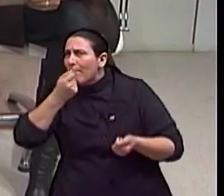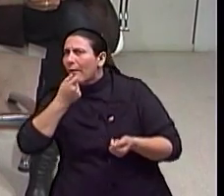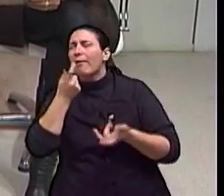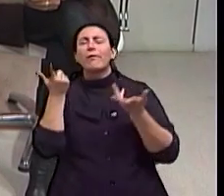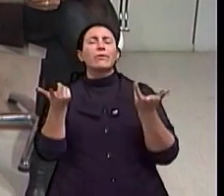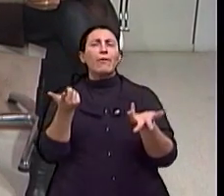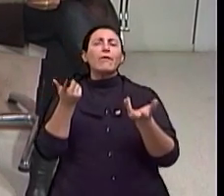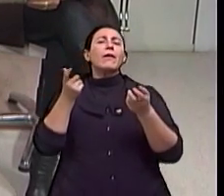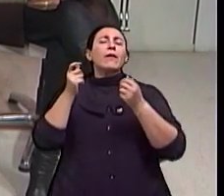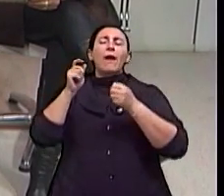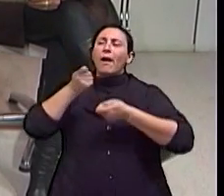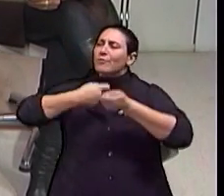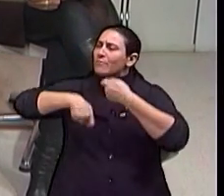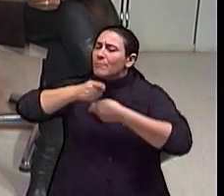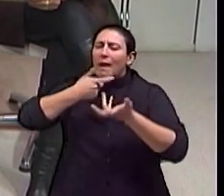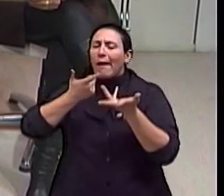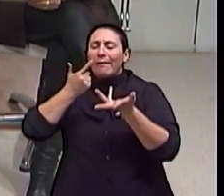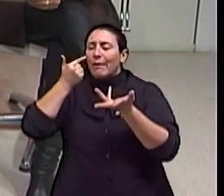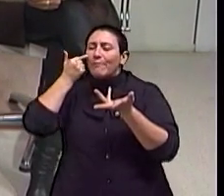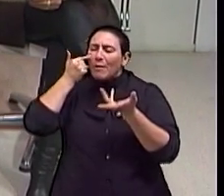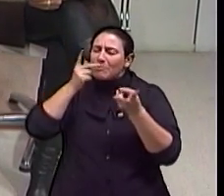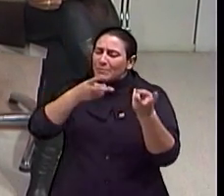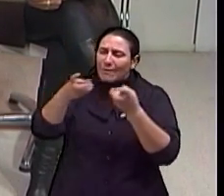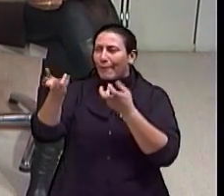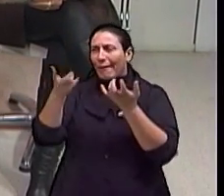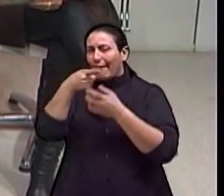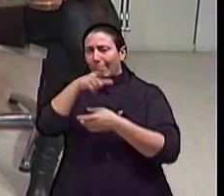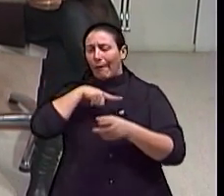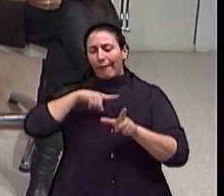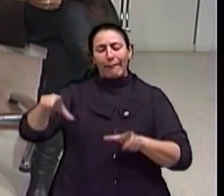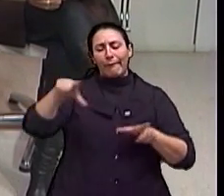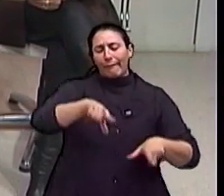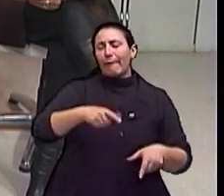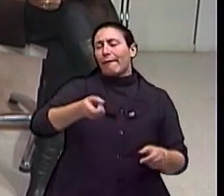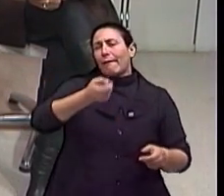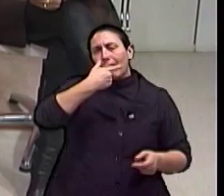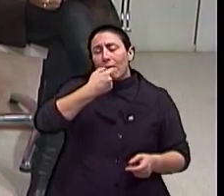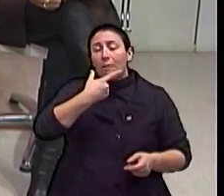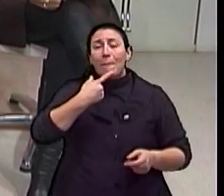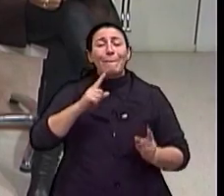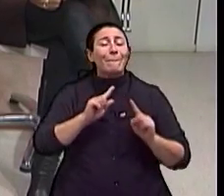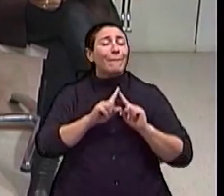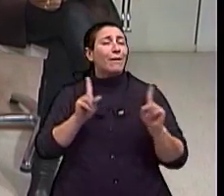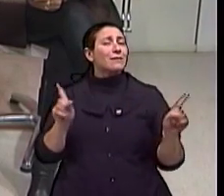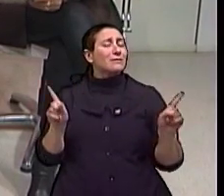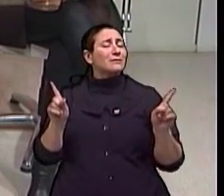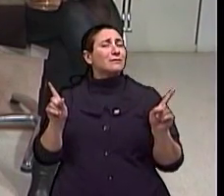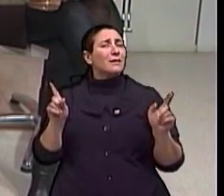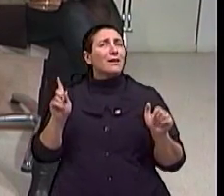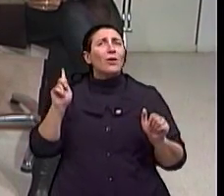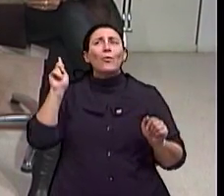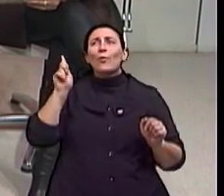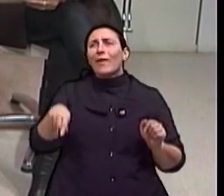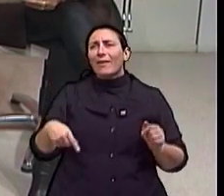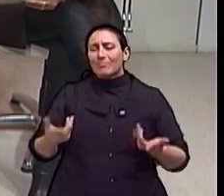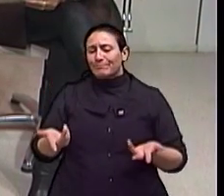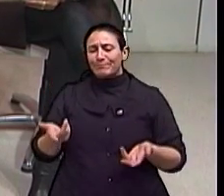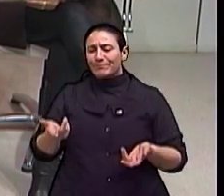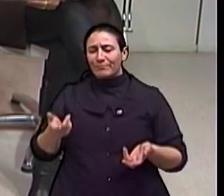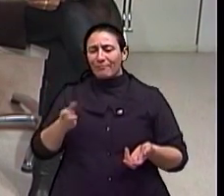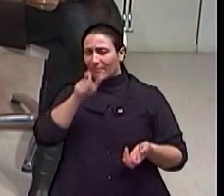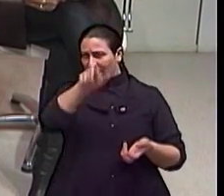que foram administradas, com exames provavelmente, claro né, estou chegando à conclusão, mas que tem aquele paciente que